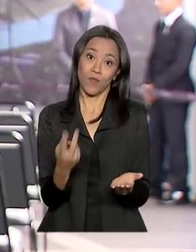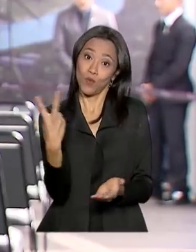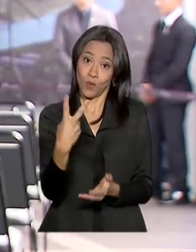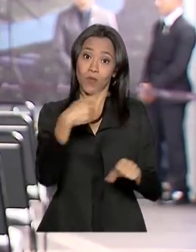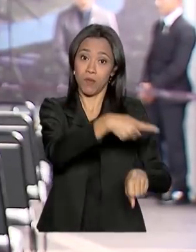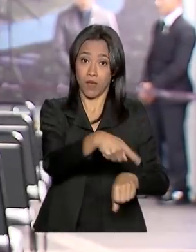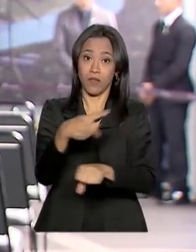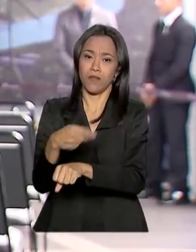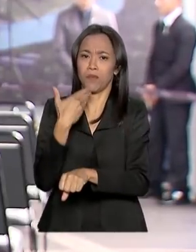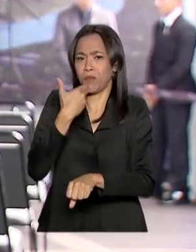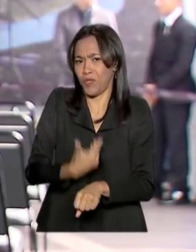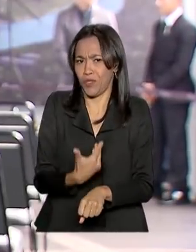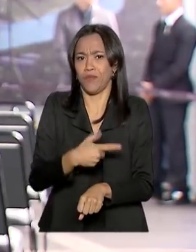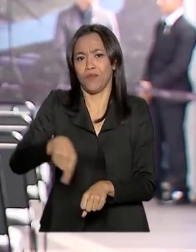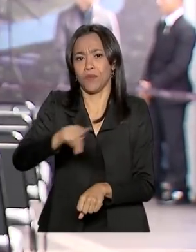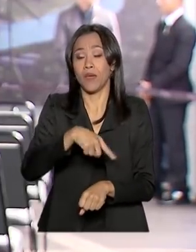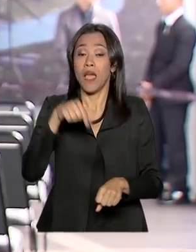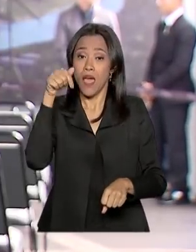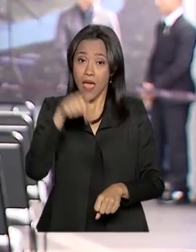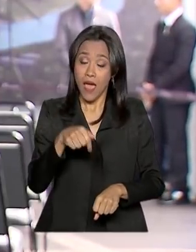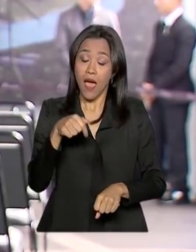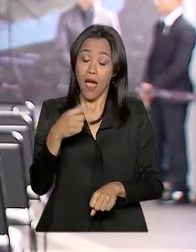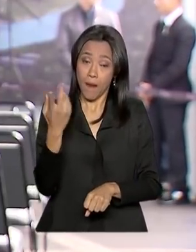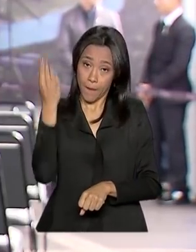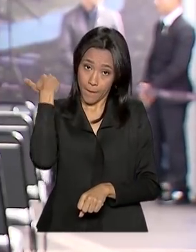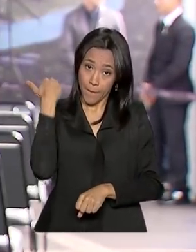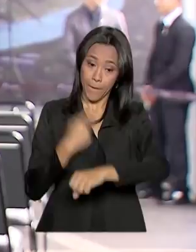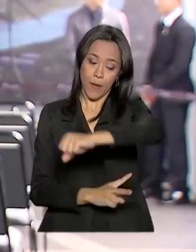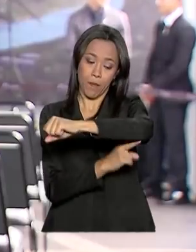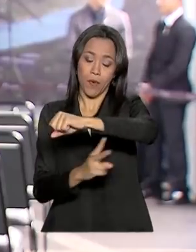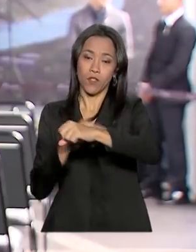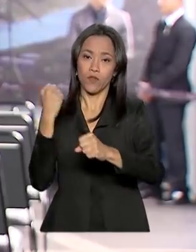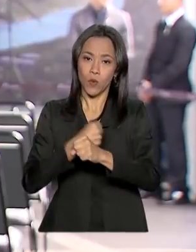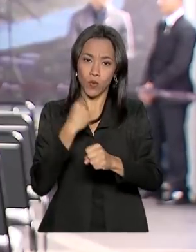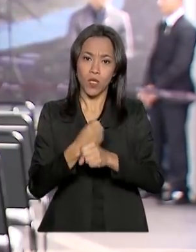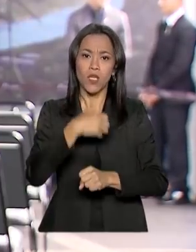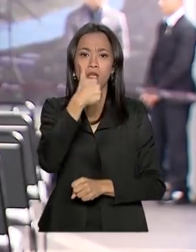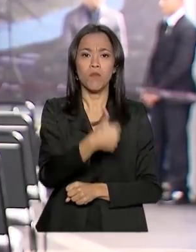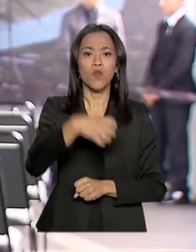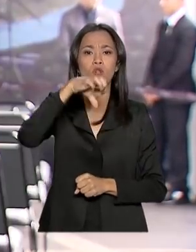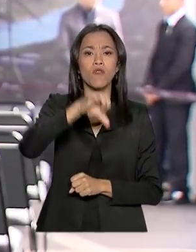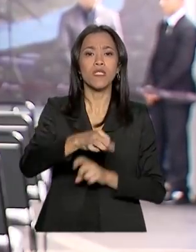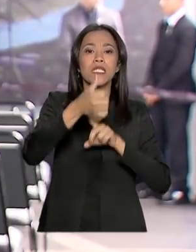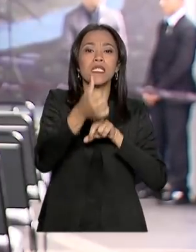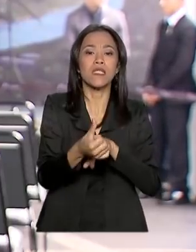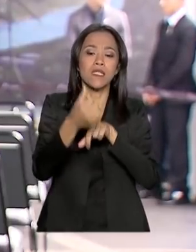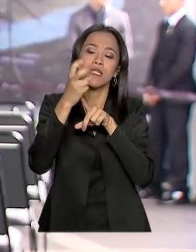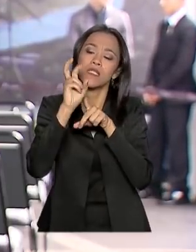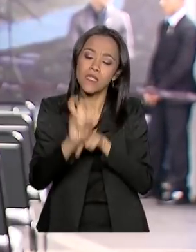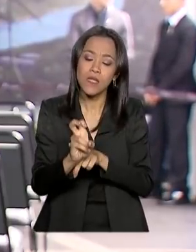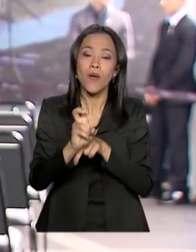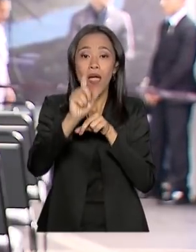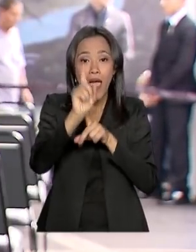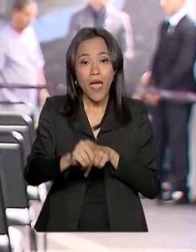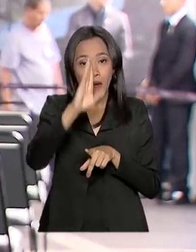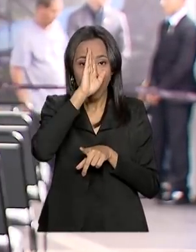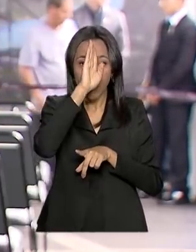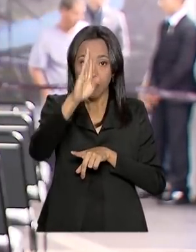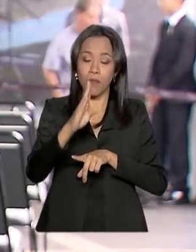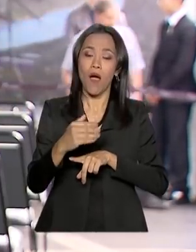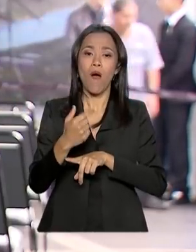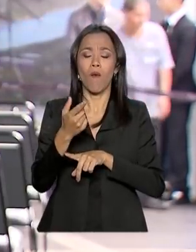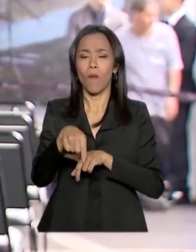Ponte Internacional da Amizade, que foi construída em 1965, é o principal corredor